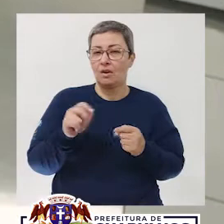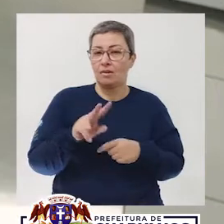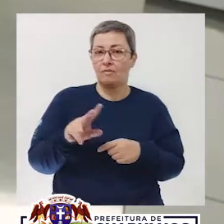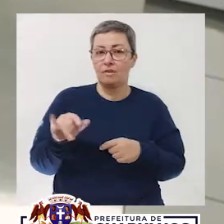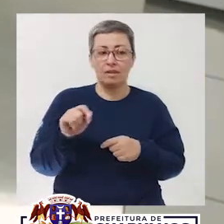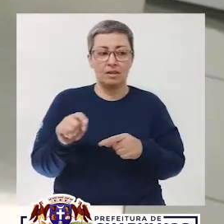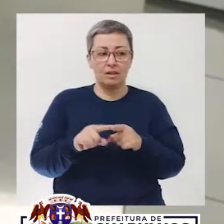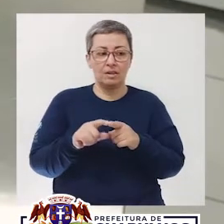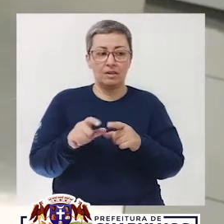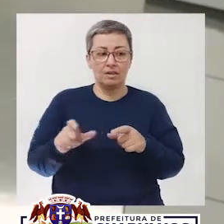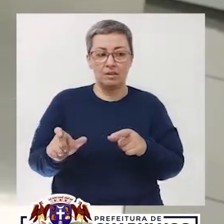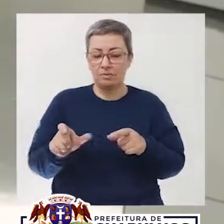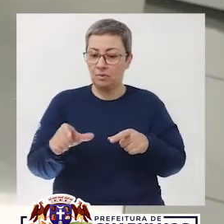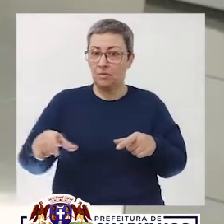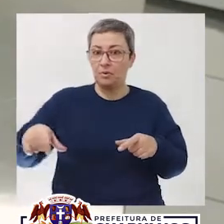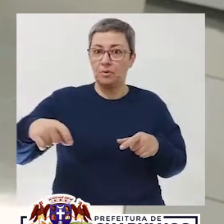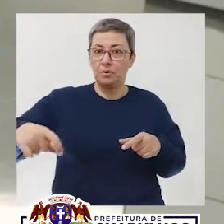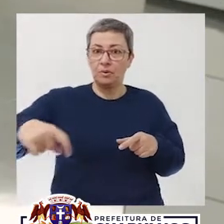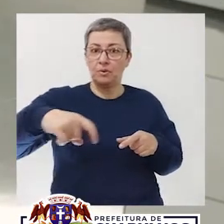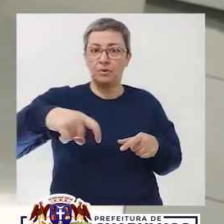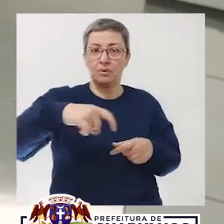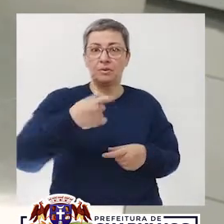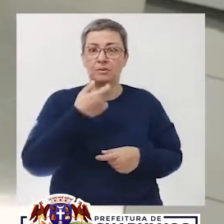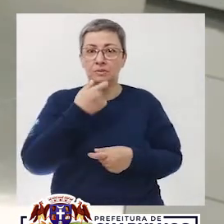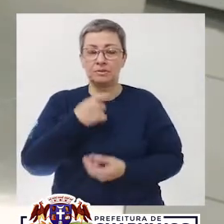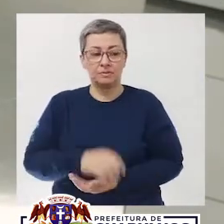Agora vamos colocar as bolachinhas em volta